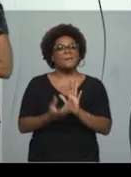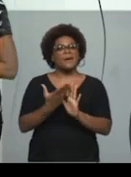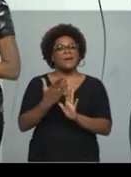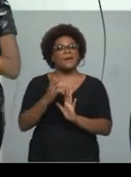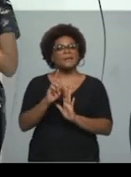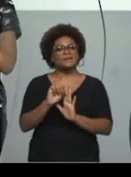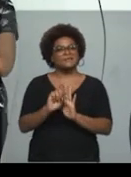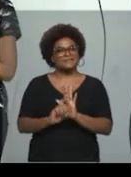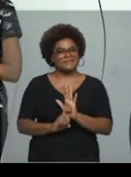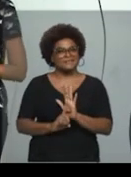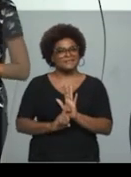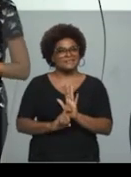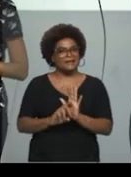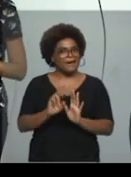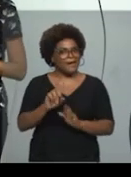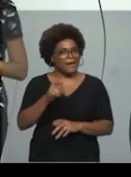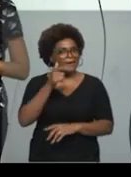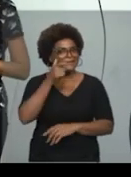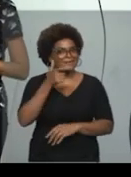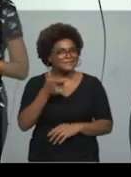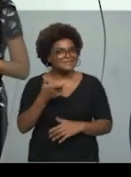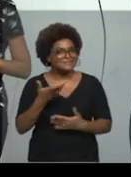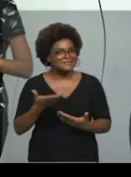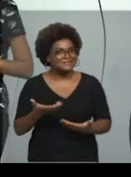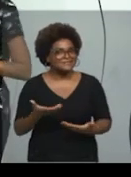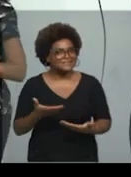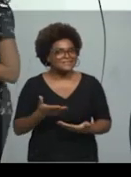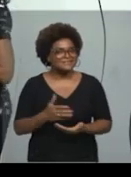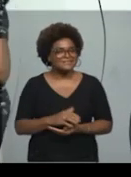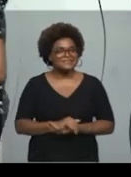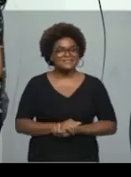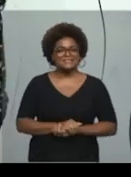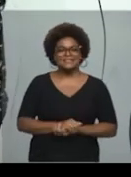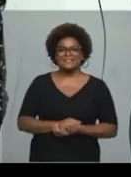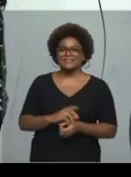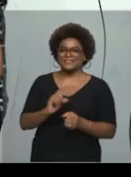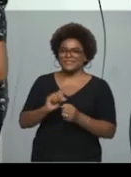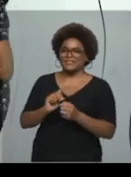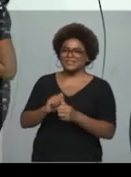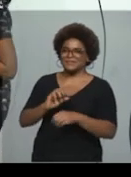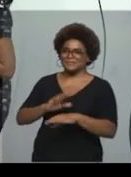Eu acho que podemos ir para mais uma questão. Vamos lá.